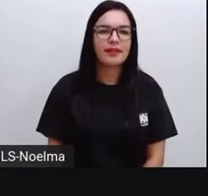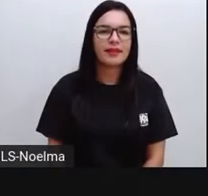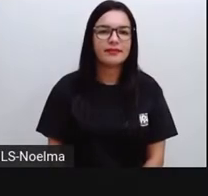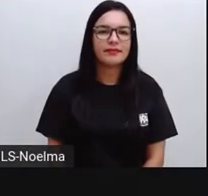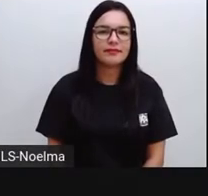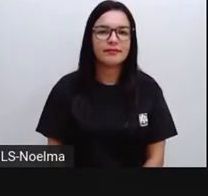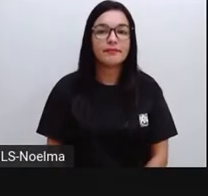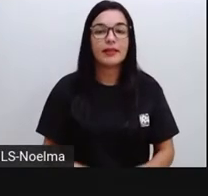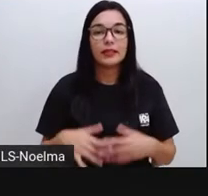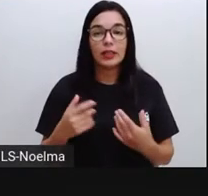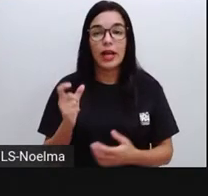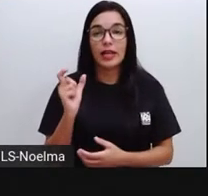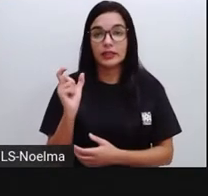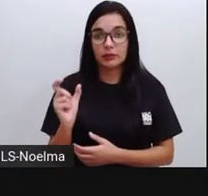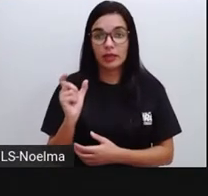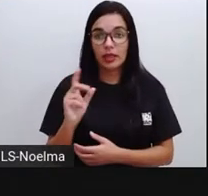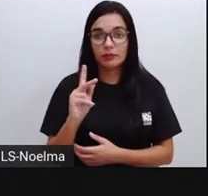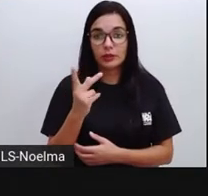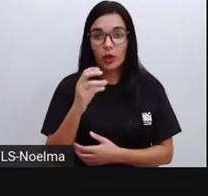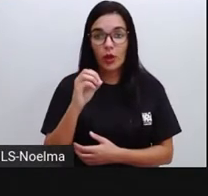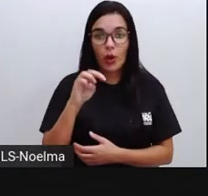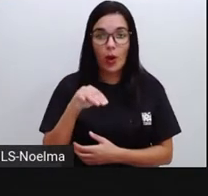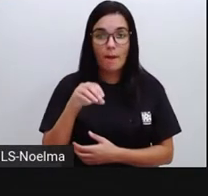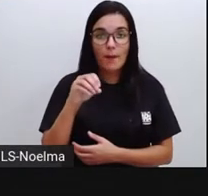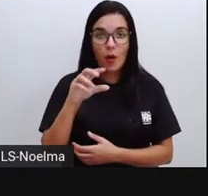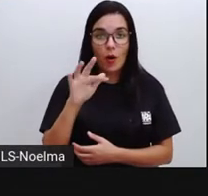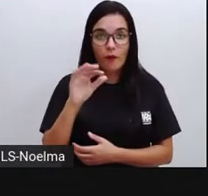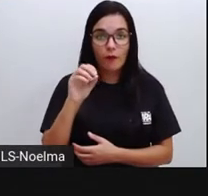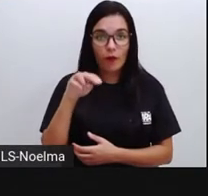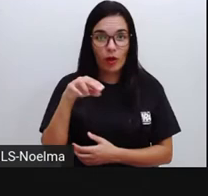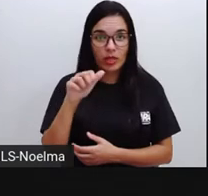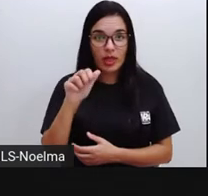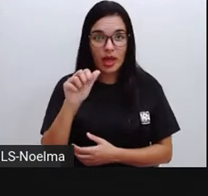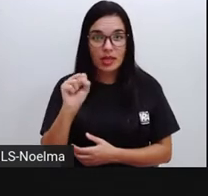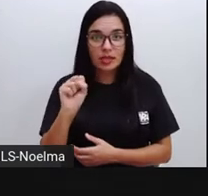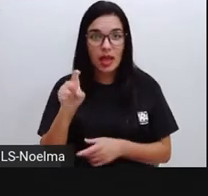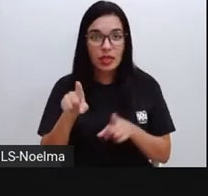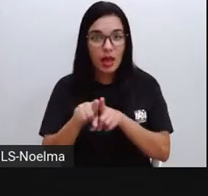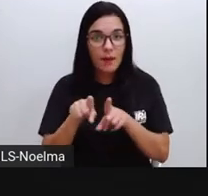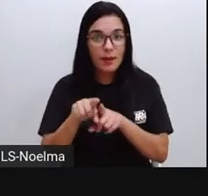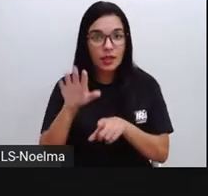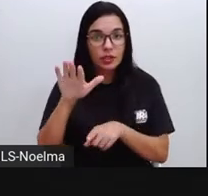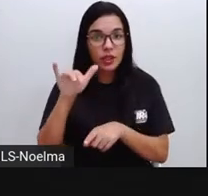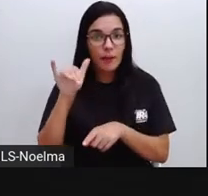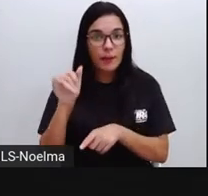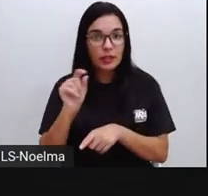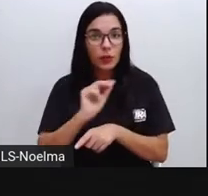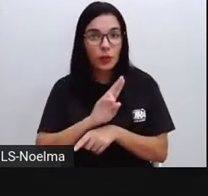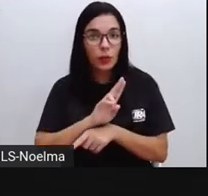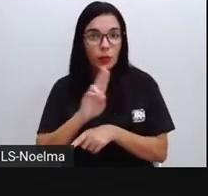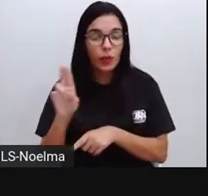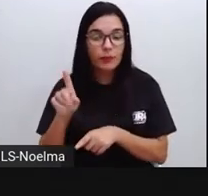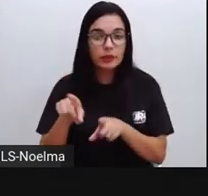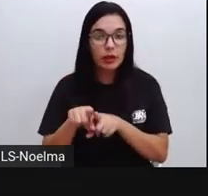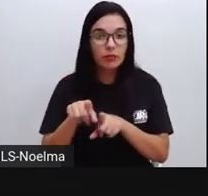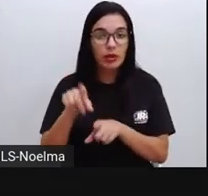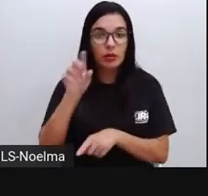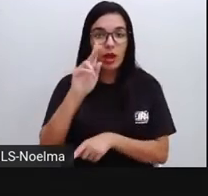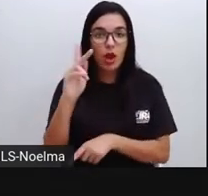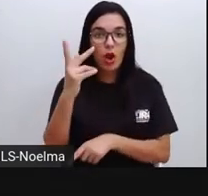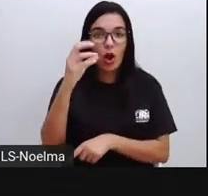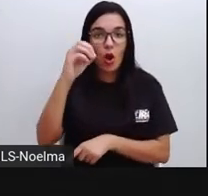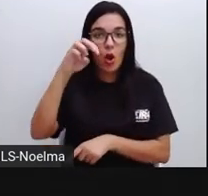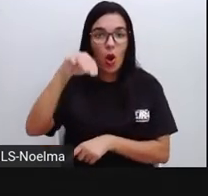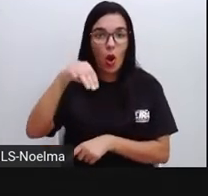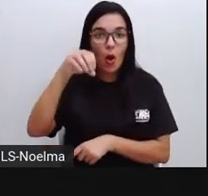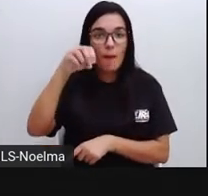As palavras homófonas são também chamadas de palavras homônimas homófonas ou